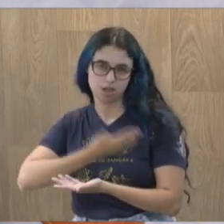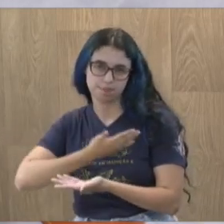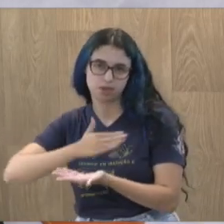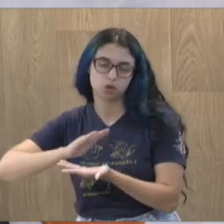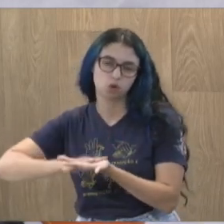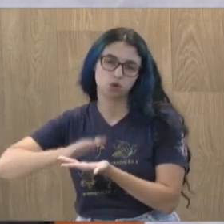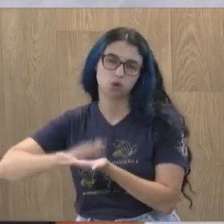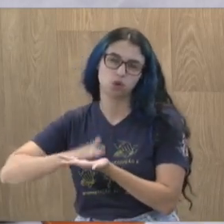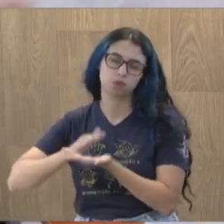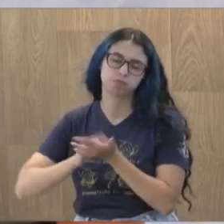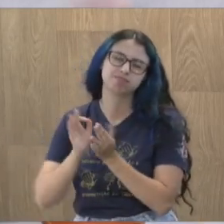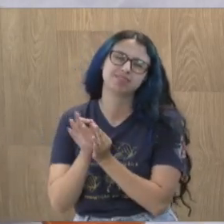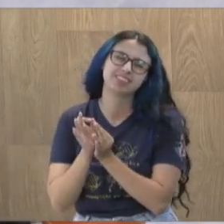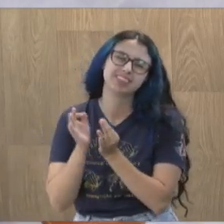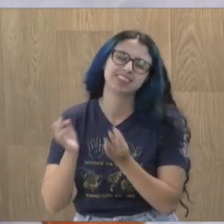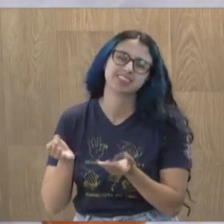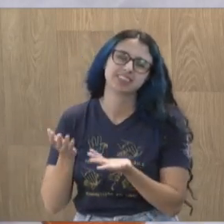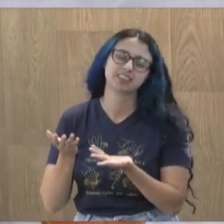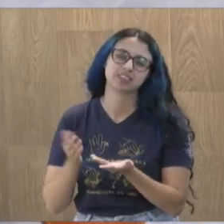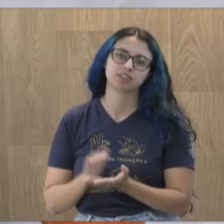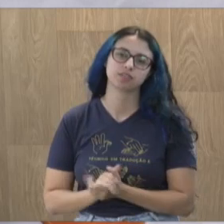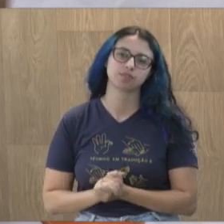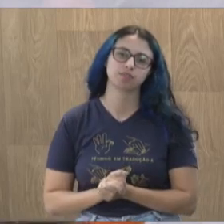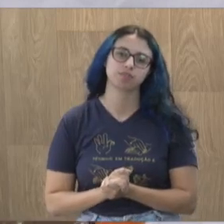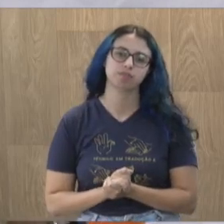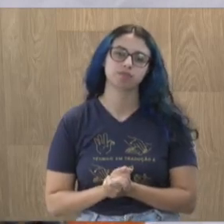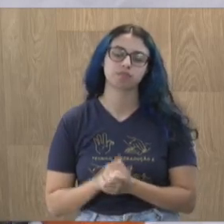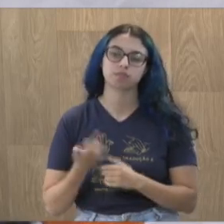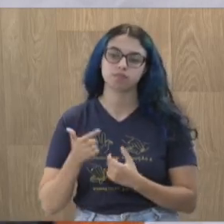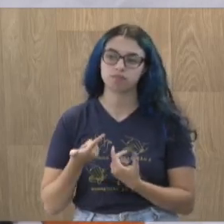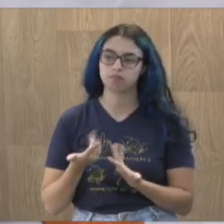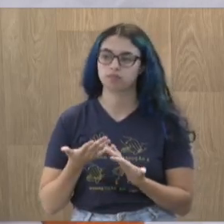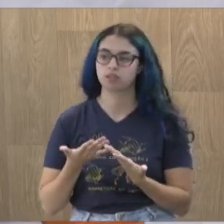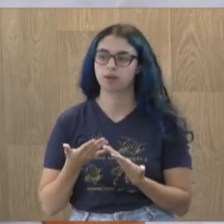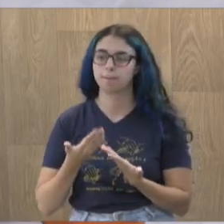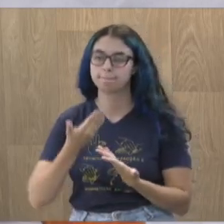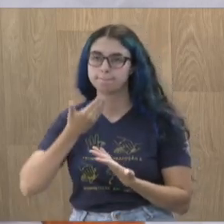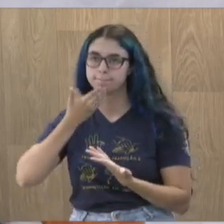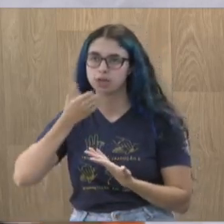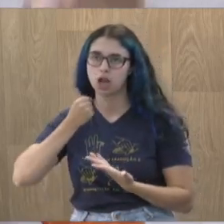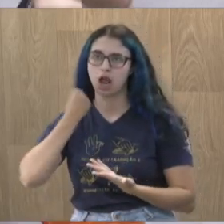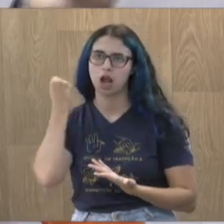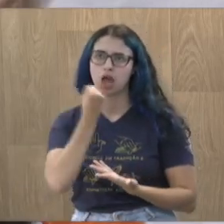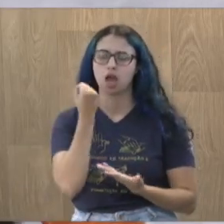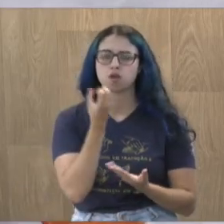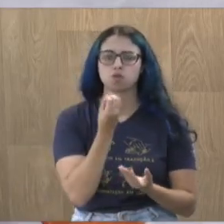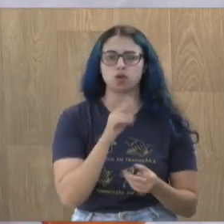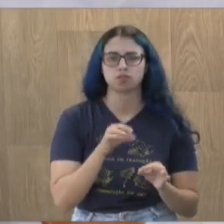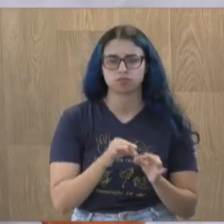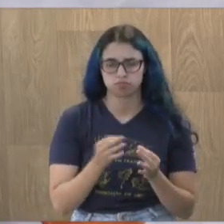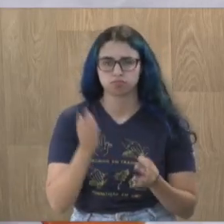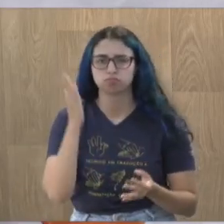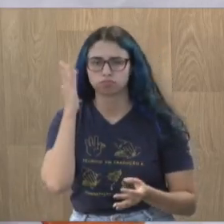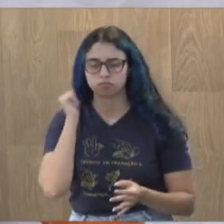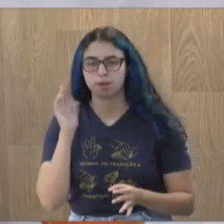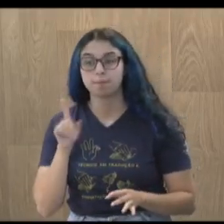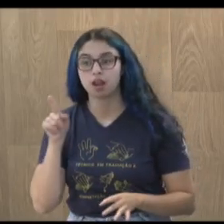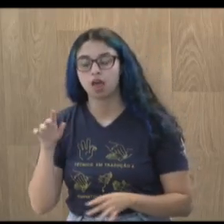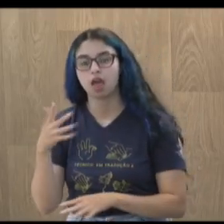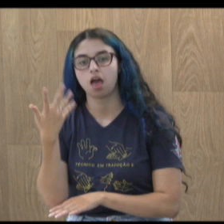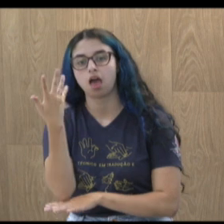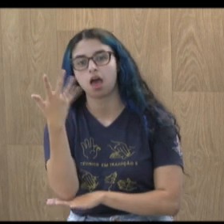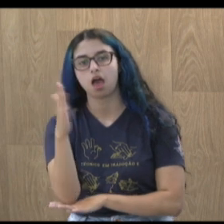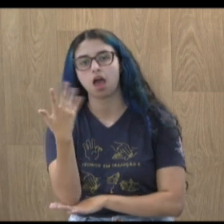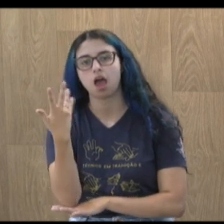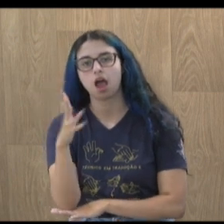tão importantes para aquele que nos solicita. Não existe demanda grande, nem demanda pequena, mas foi feita toda a pó da árvore lá, a qual estava